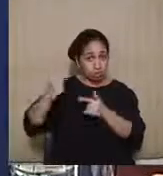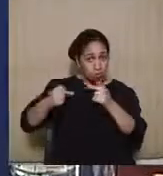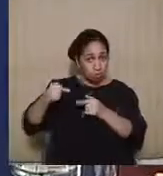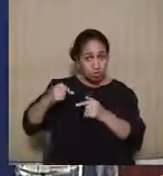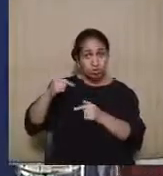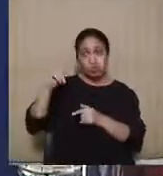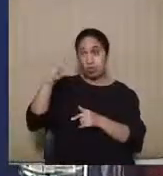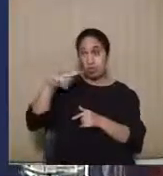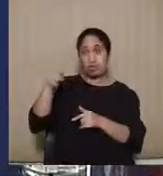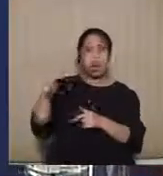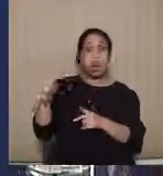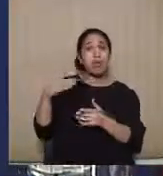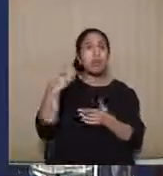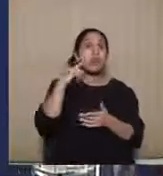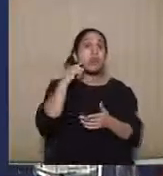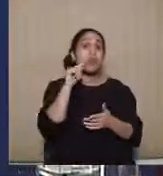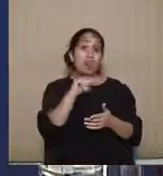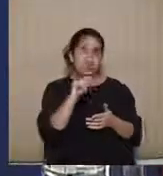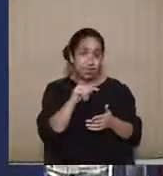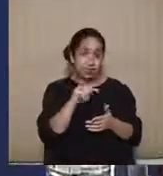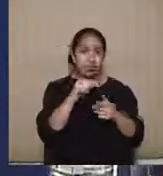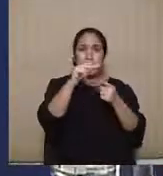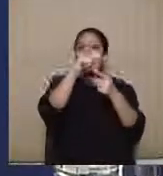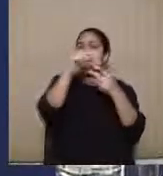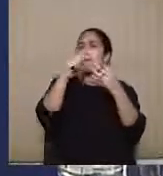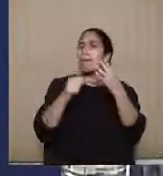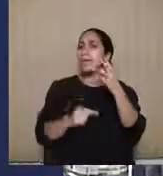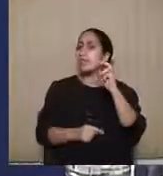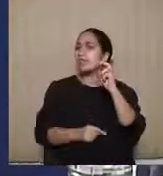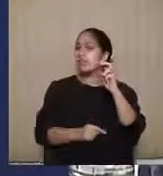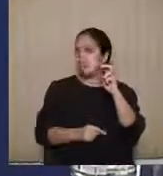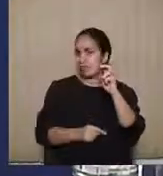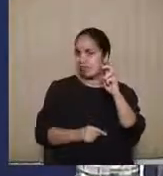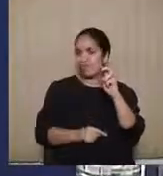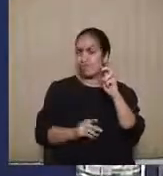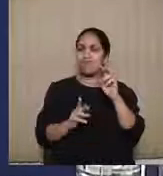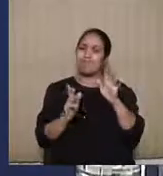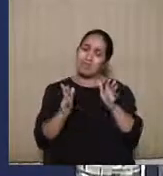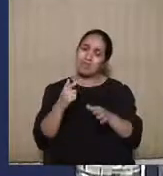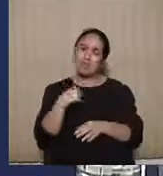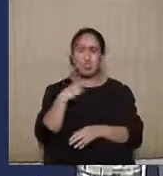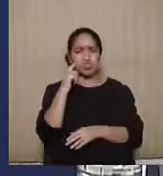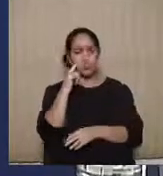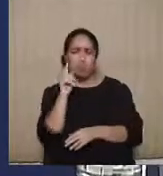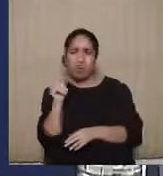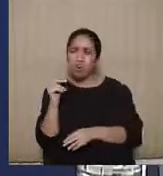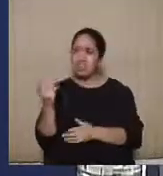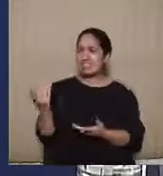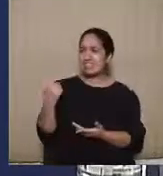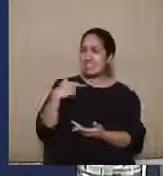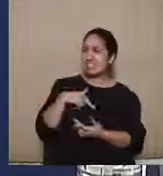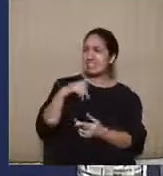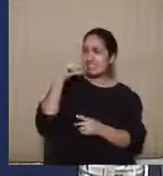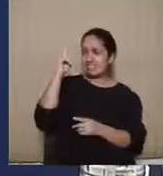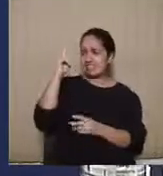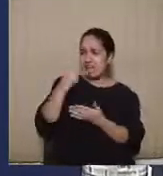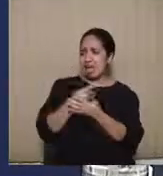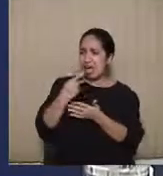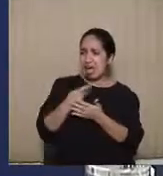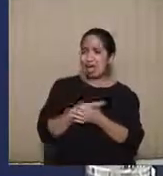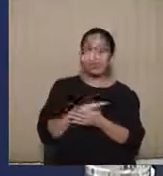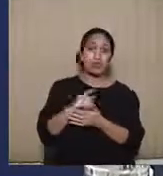concorrendo, se não houver o concurso de todos esses cinco requisitos, ainda que a gente ache feio em alguma situação, a pessoa vai estar